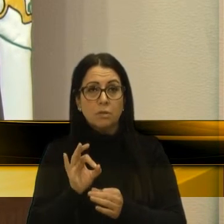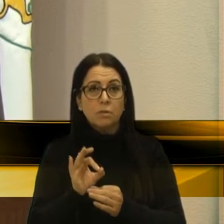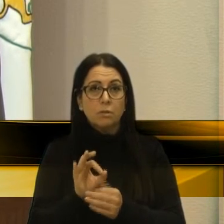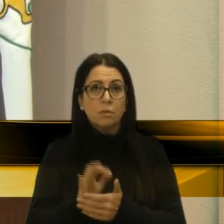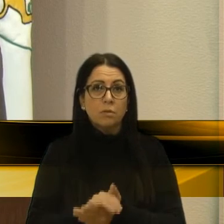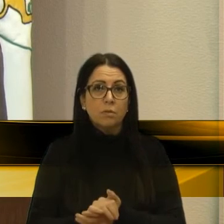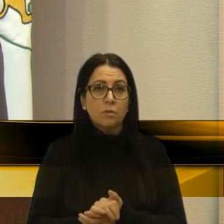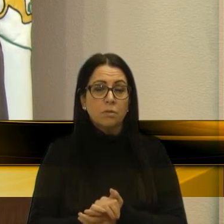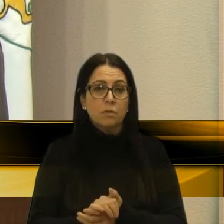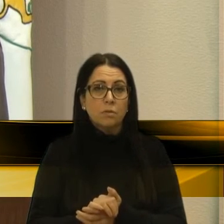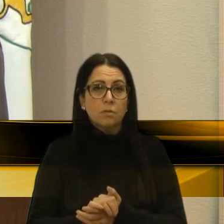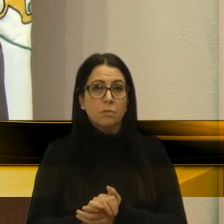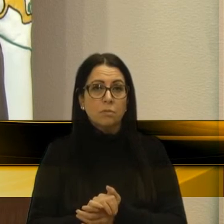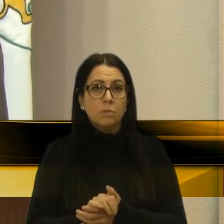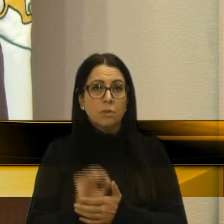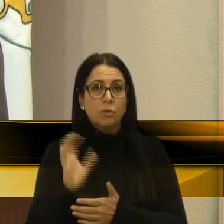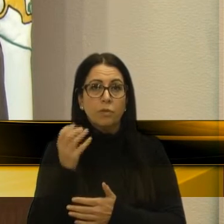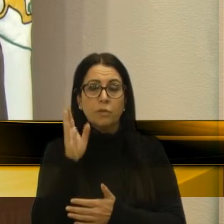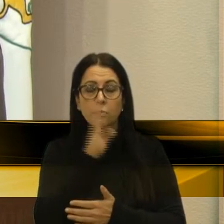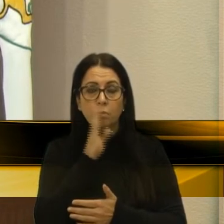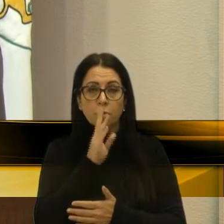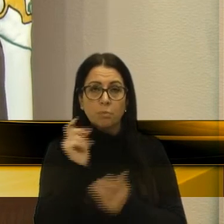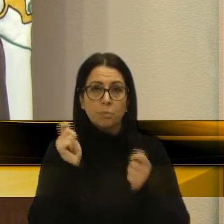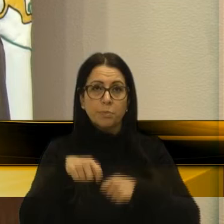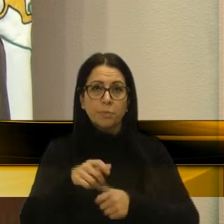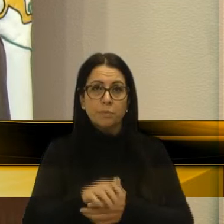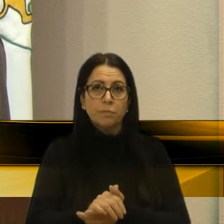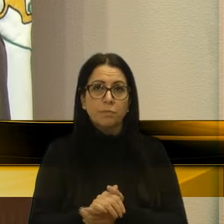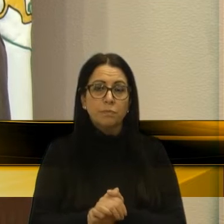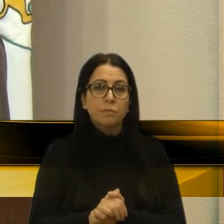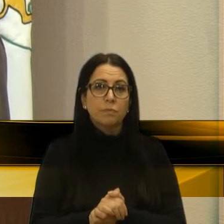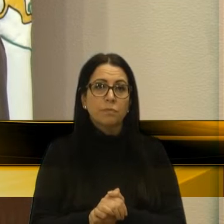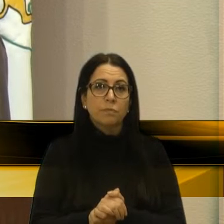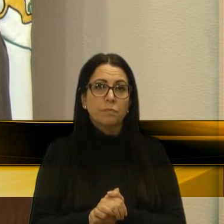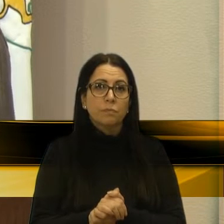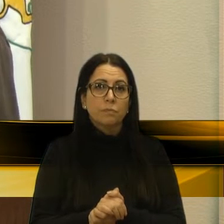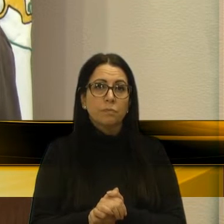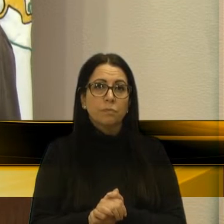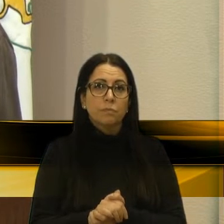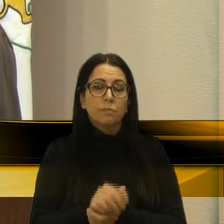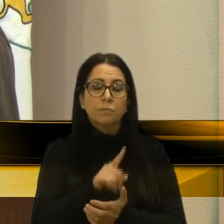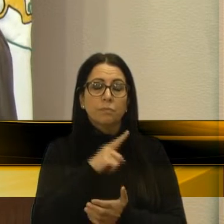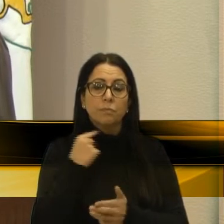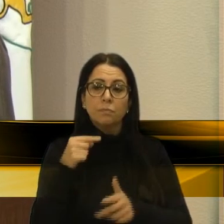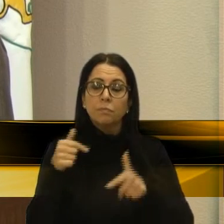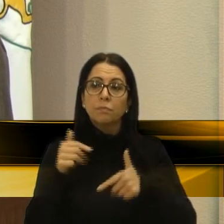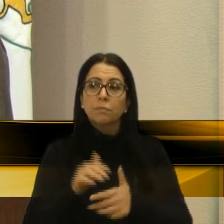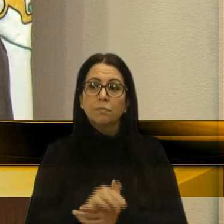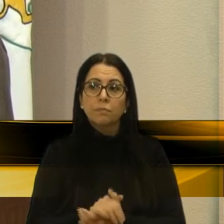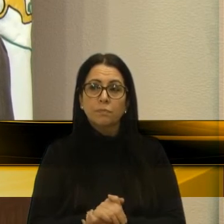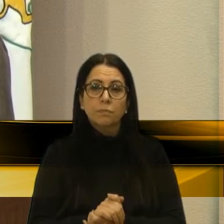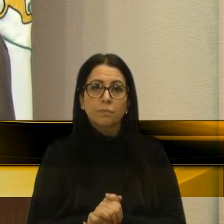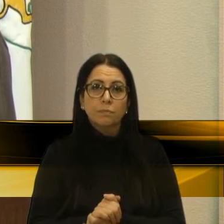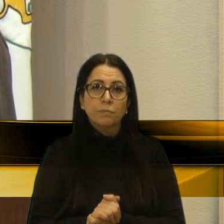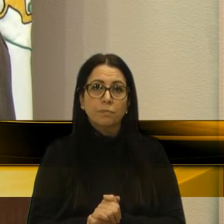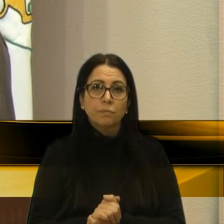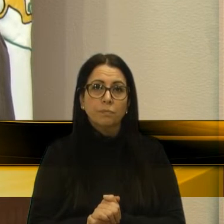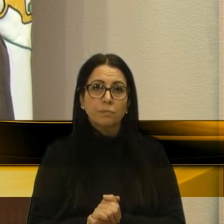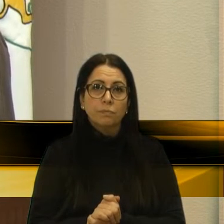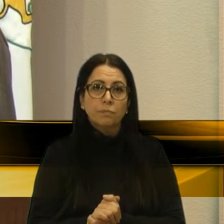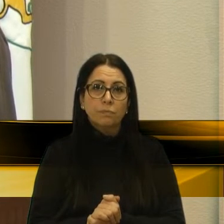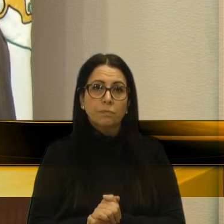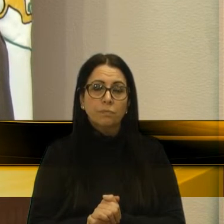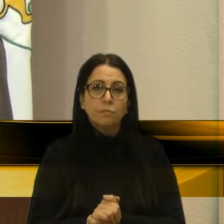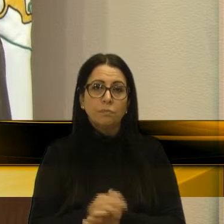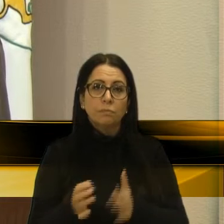seja resolvido, contra o antes, devido ao, que atrasa muito os serviços. Então, a